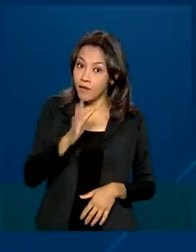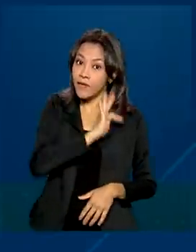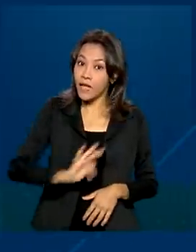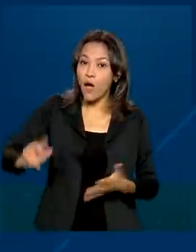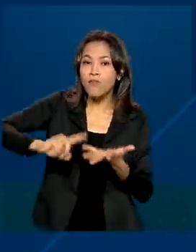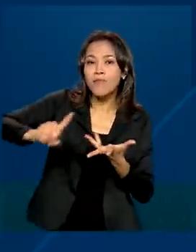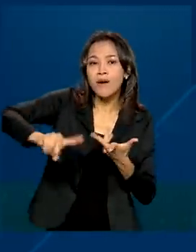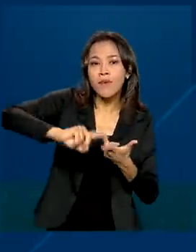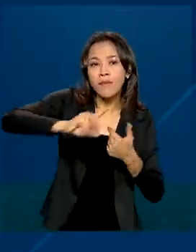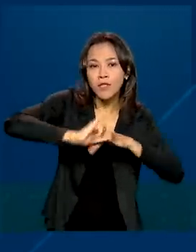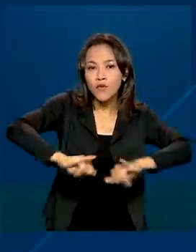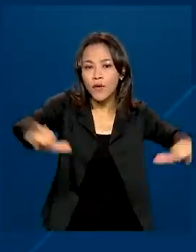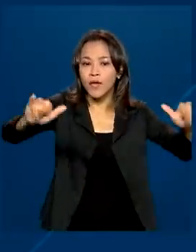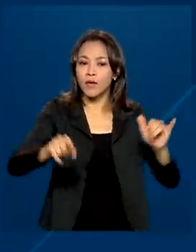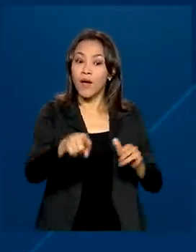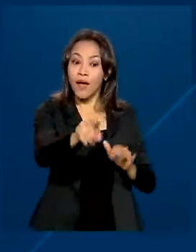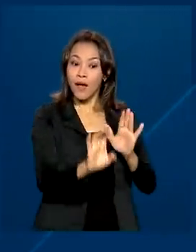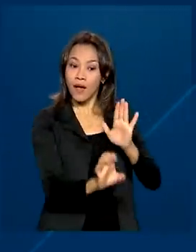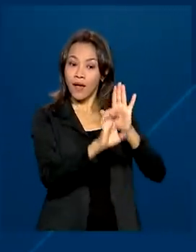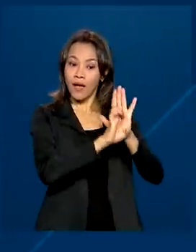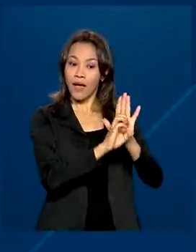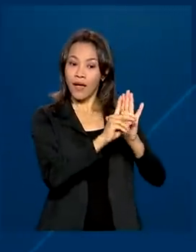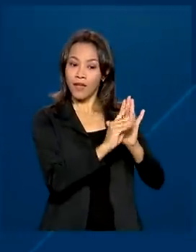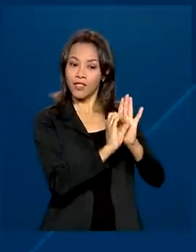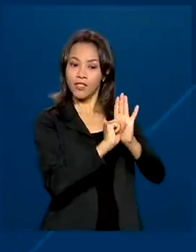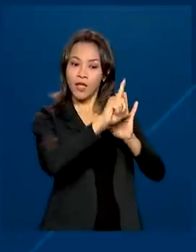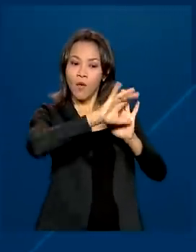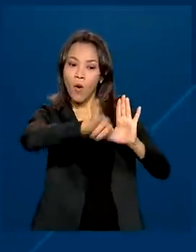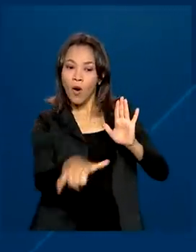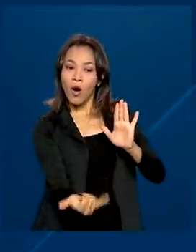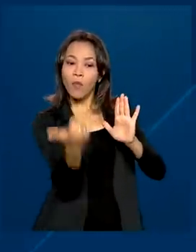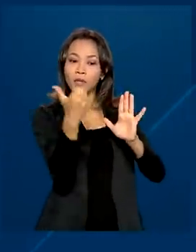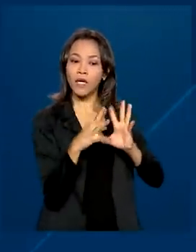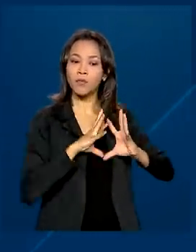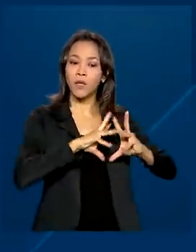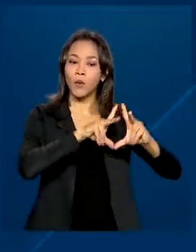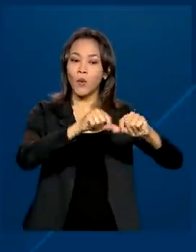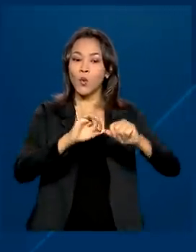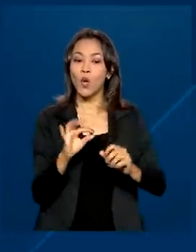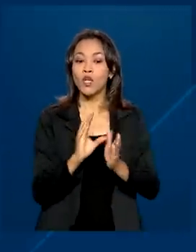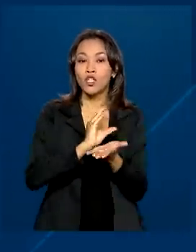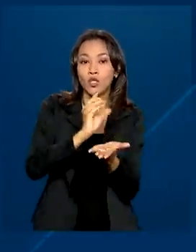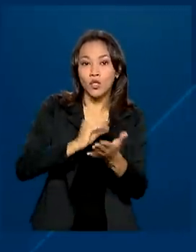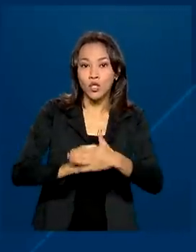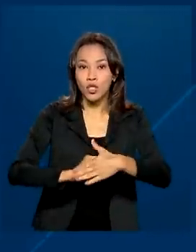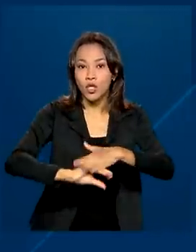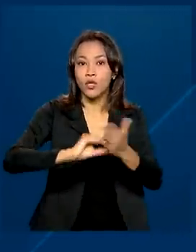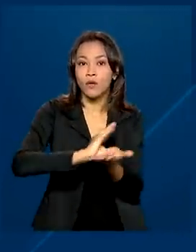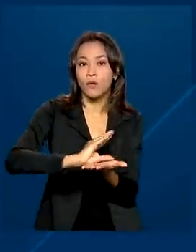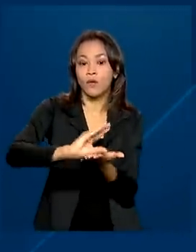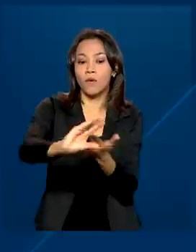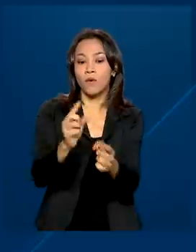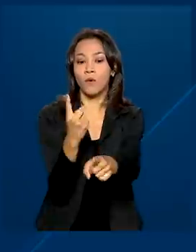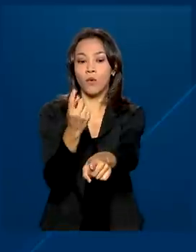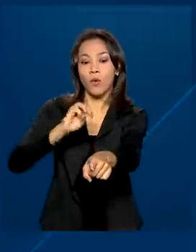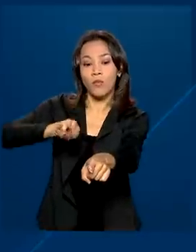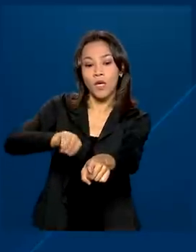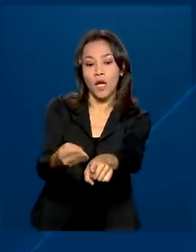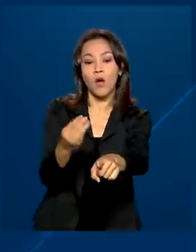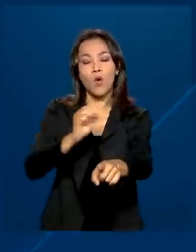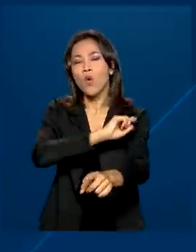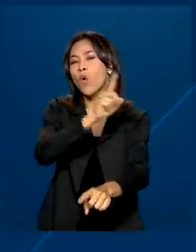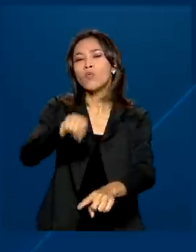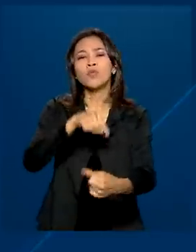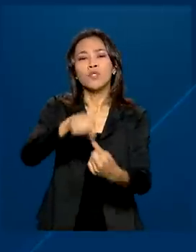Entre elas, o edital Oportunidade para Todos, que vai liberar um milhão de reais para capacitação em empreendedorismo e